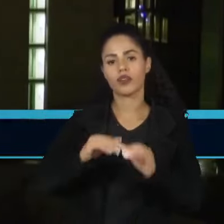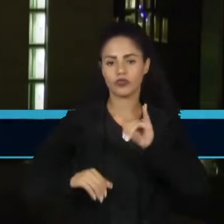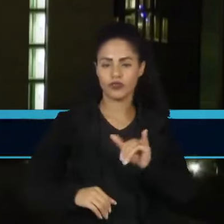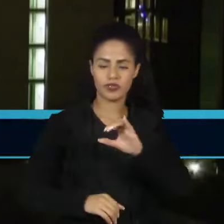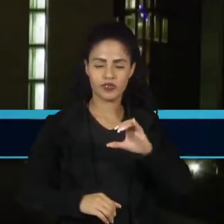Jornal da Cultura.